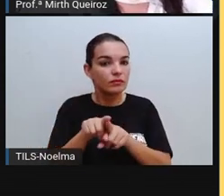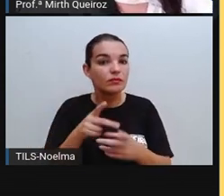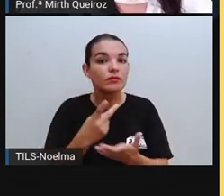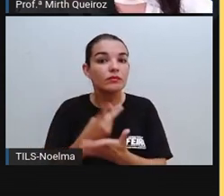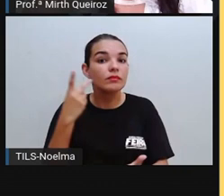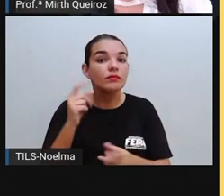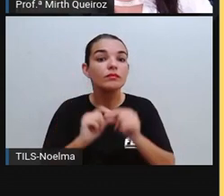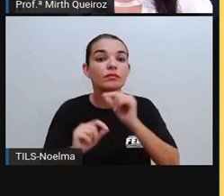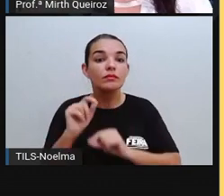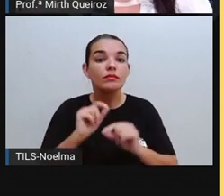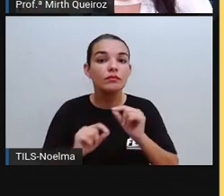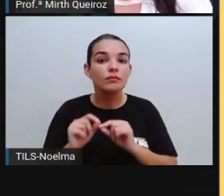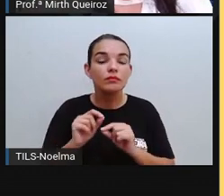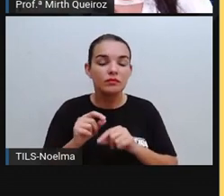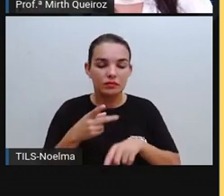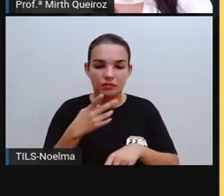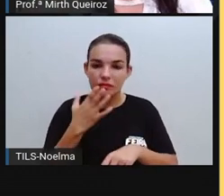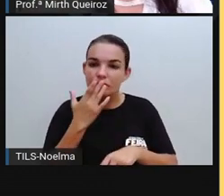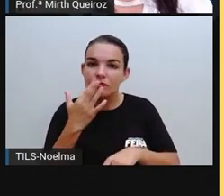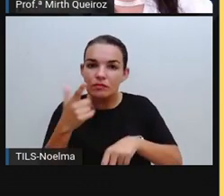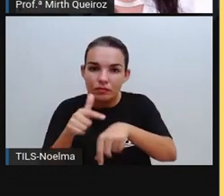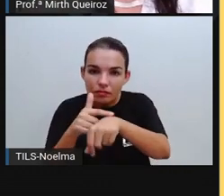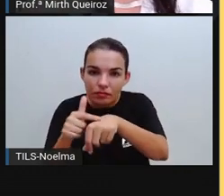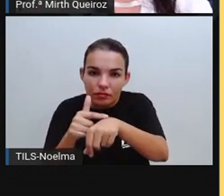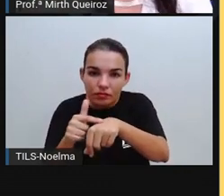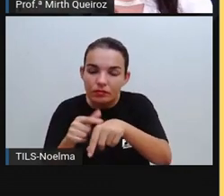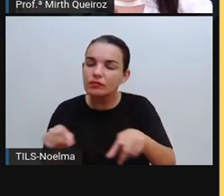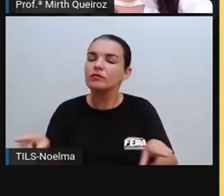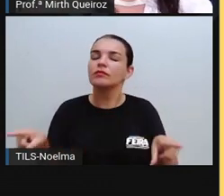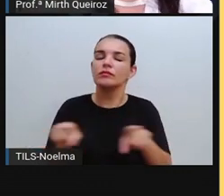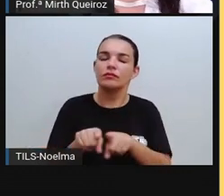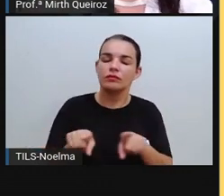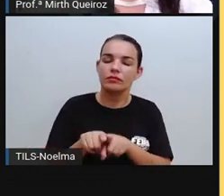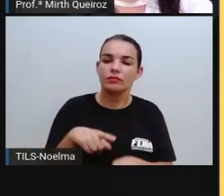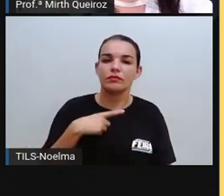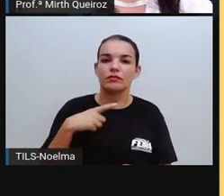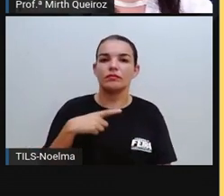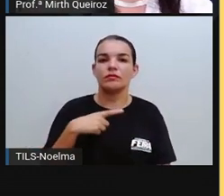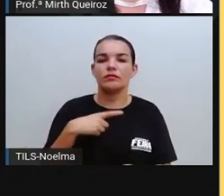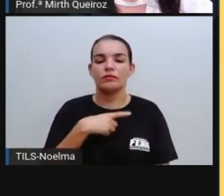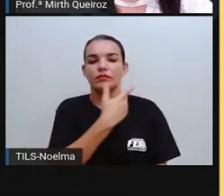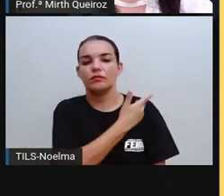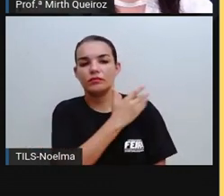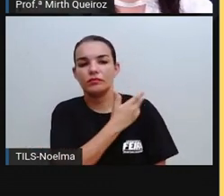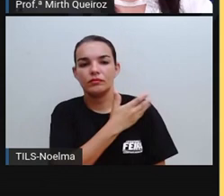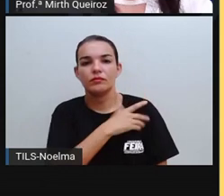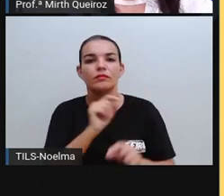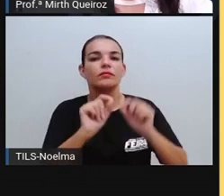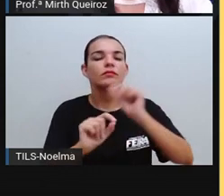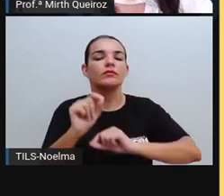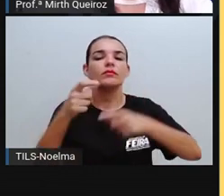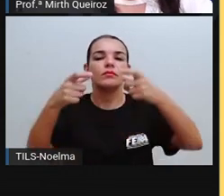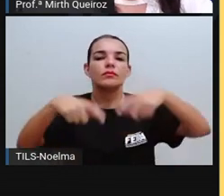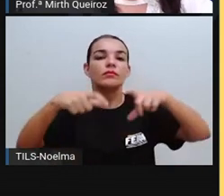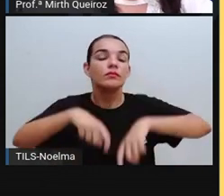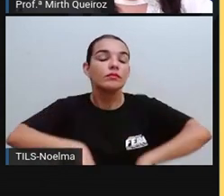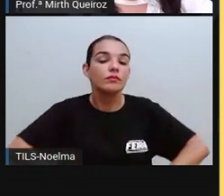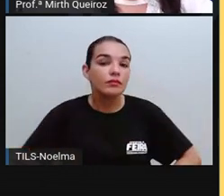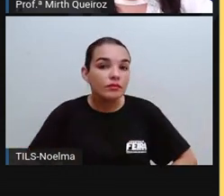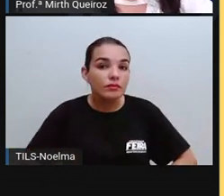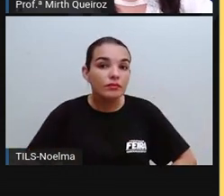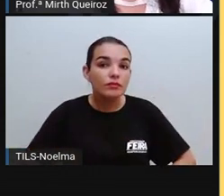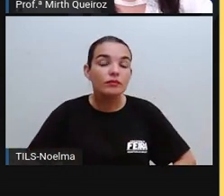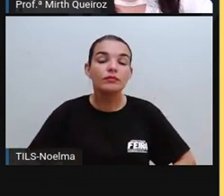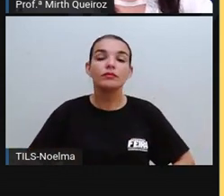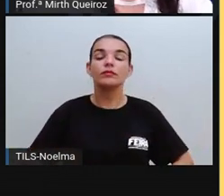de cultura também, só que os culturais às vezes levam aí o racismo e é algo que é construído historicamente, tal qual a gente vê, por